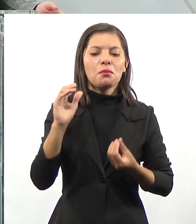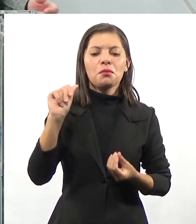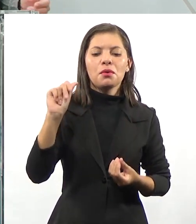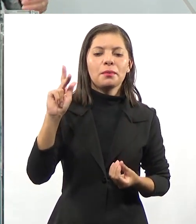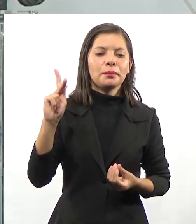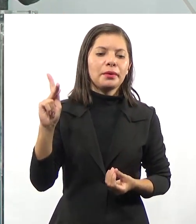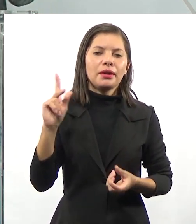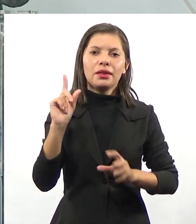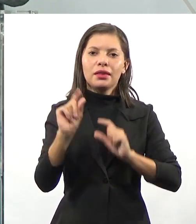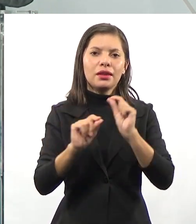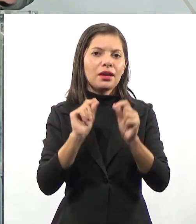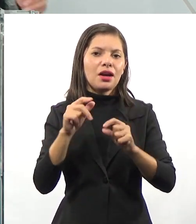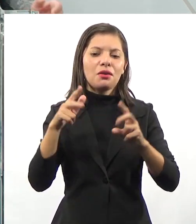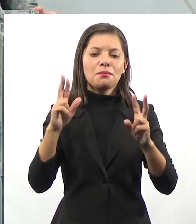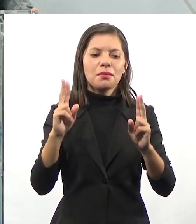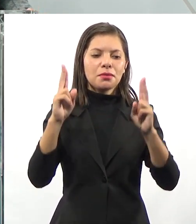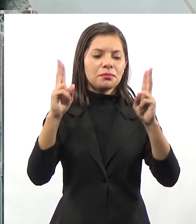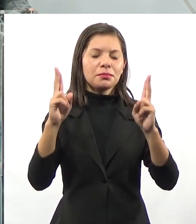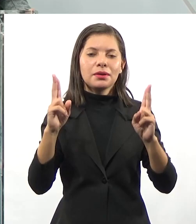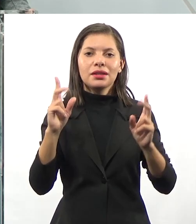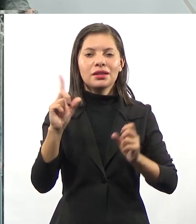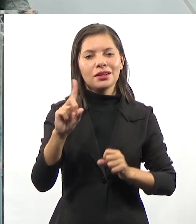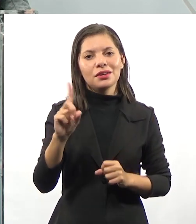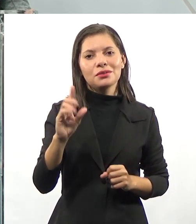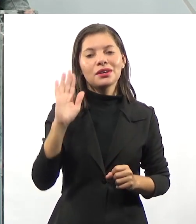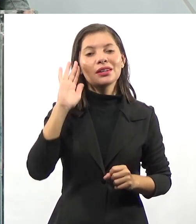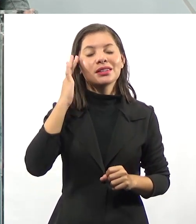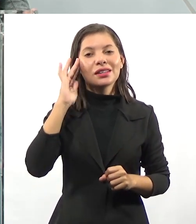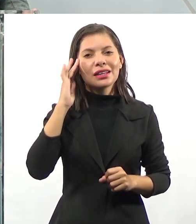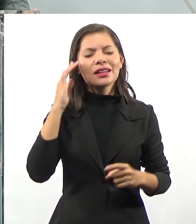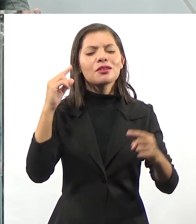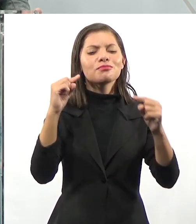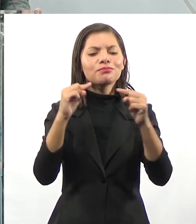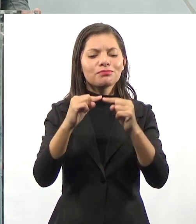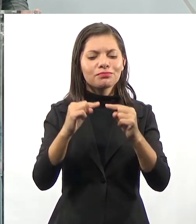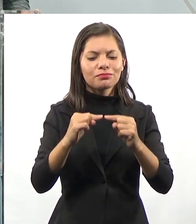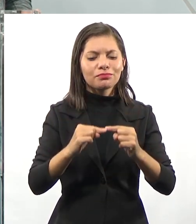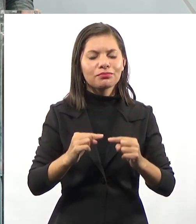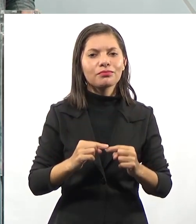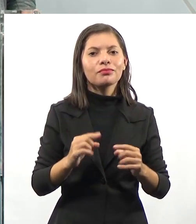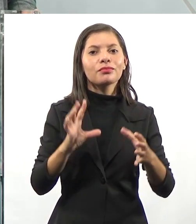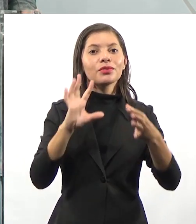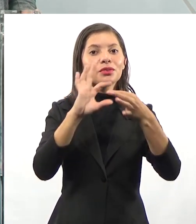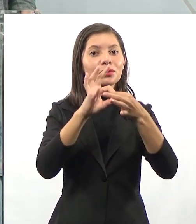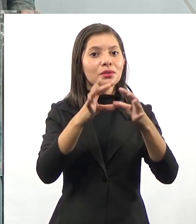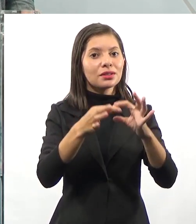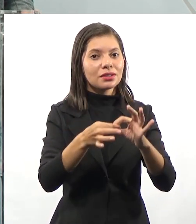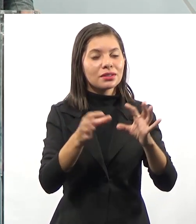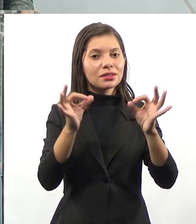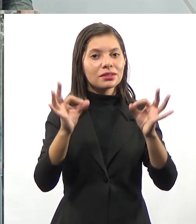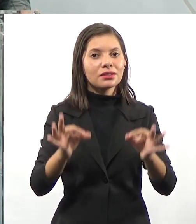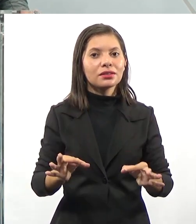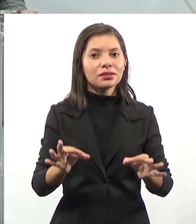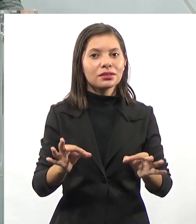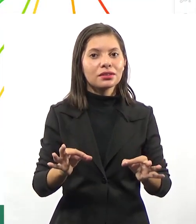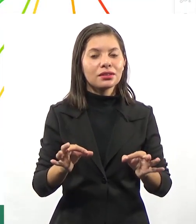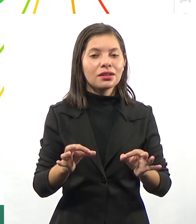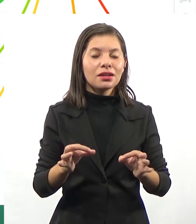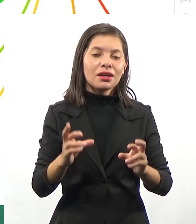fórmulas do Excel, saber formatação. objetivo é entender a relação da forma e a aplicação da forma para aquele contexto.